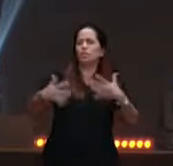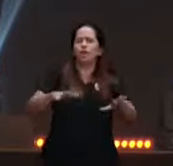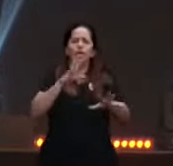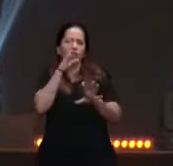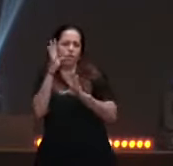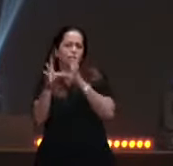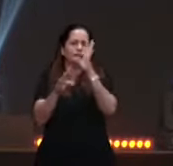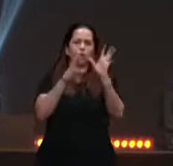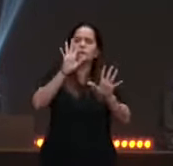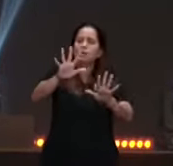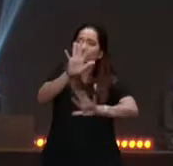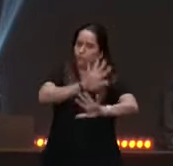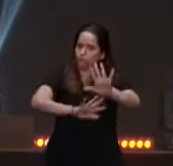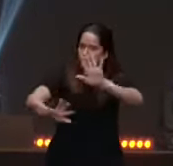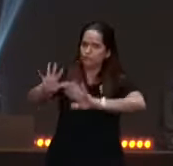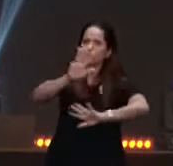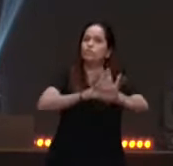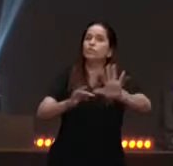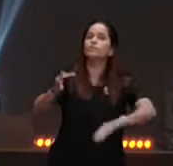oportunidade, de tomar posição comigo,